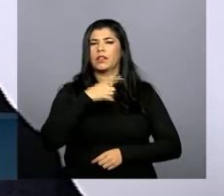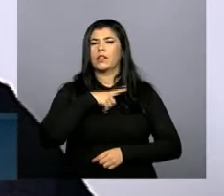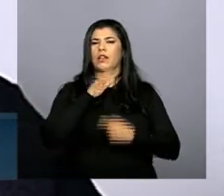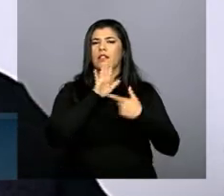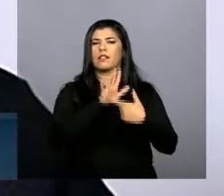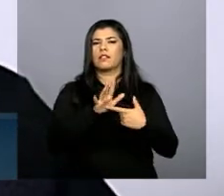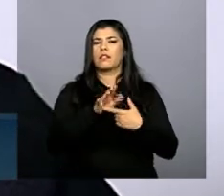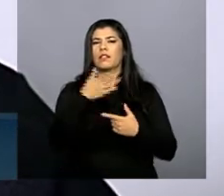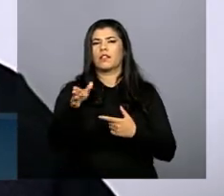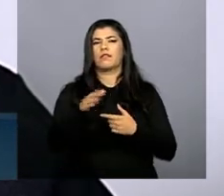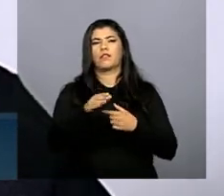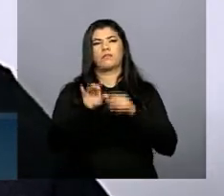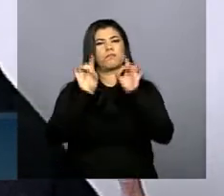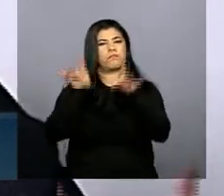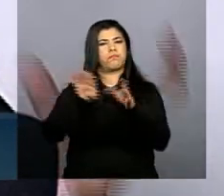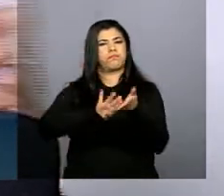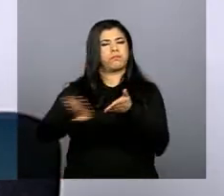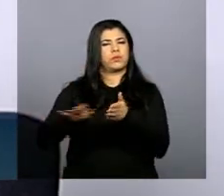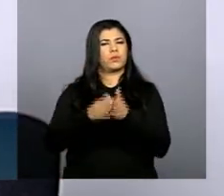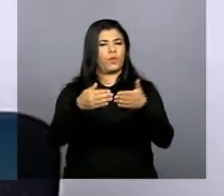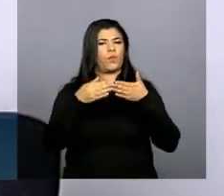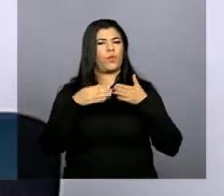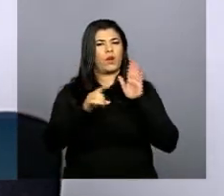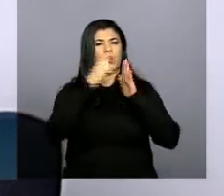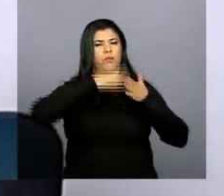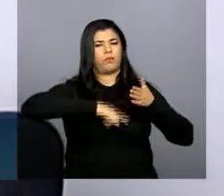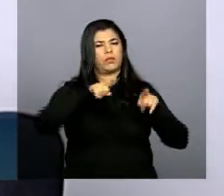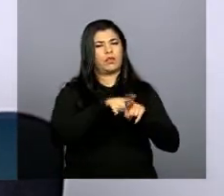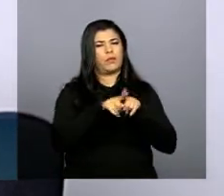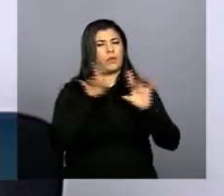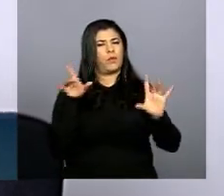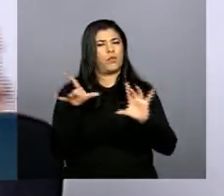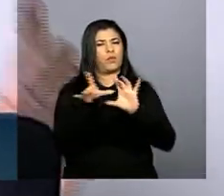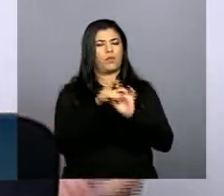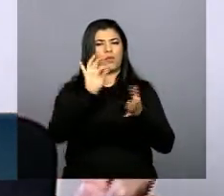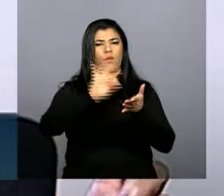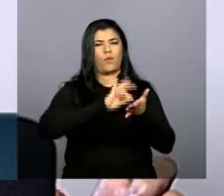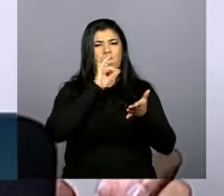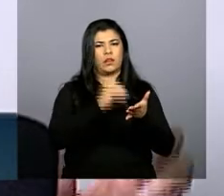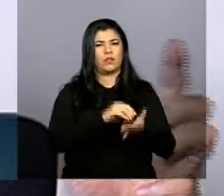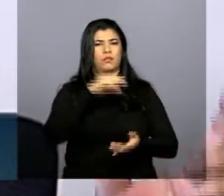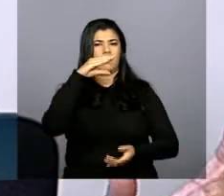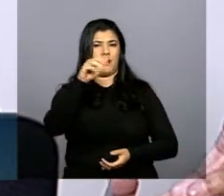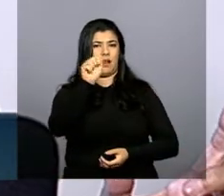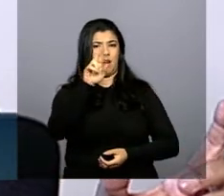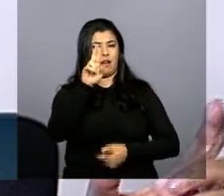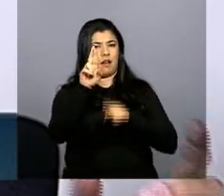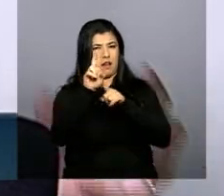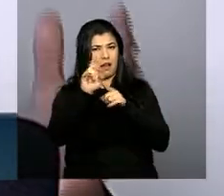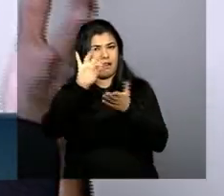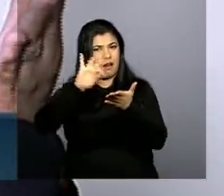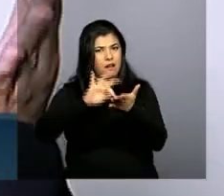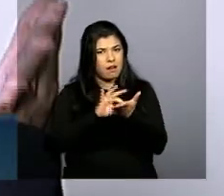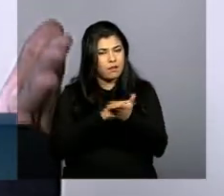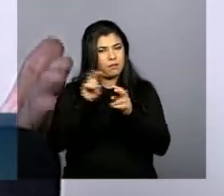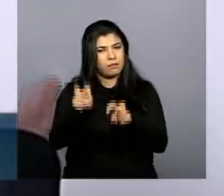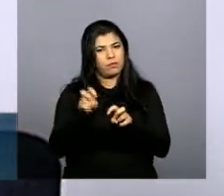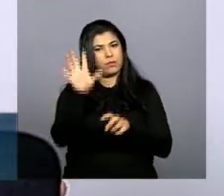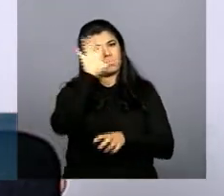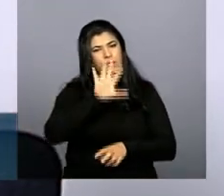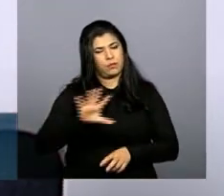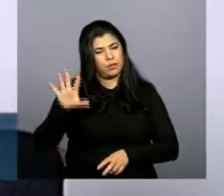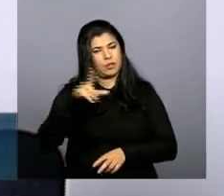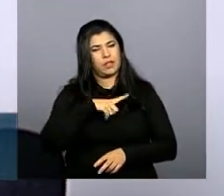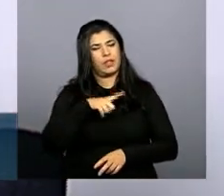licenciamento e unificou isso o cadastro ambiental rural com o sistema de licenciamento único dentro do sistema do